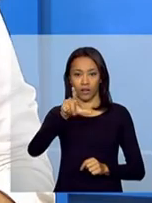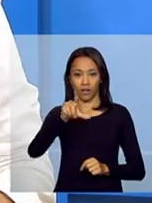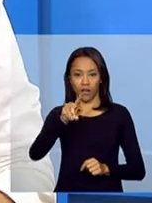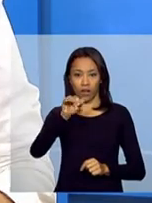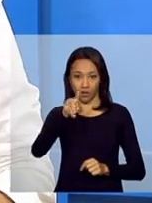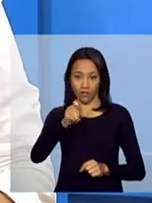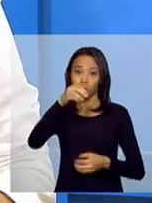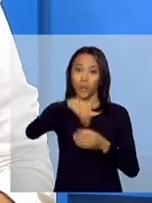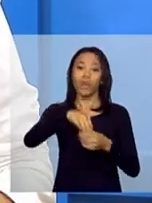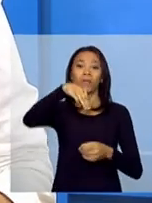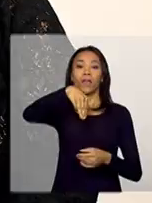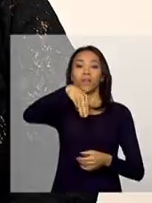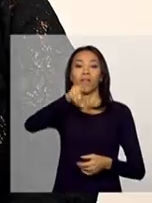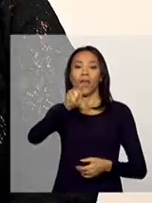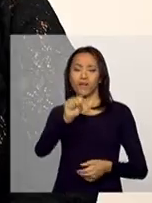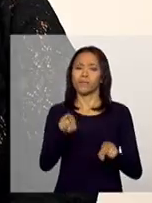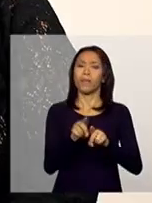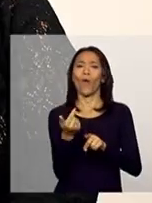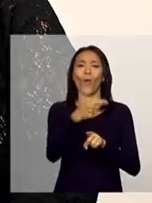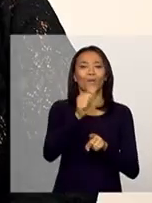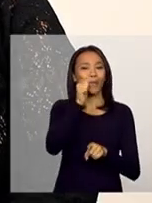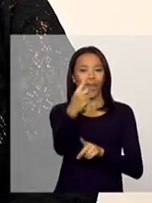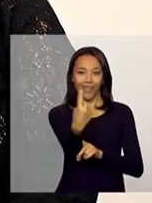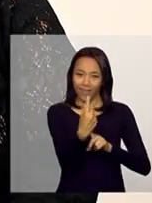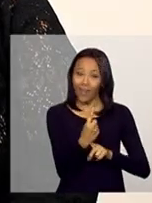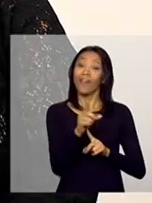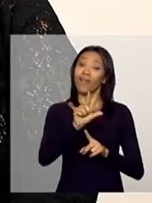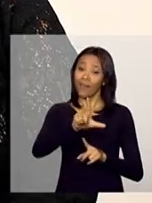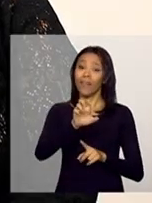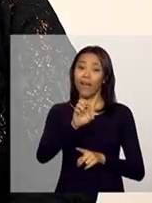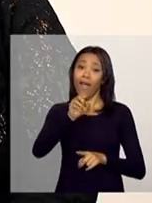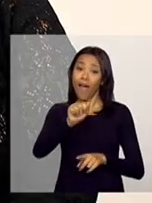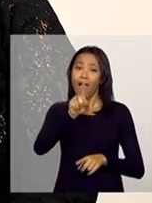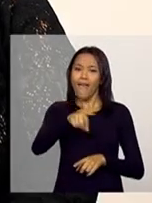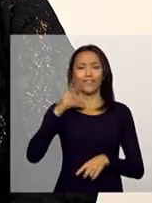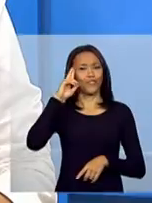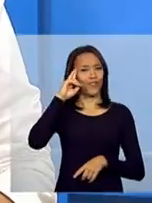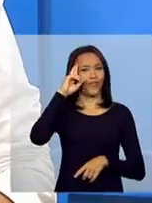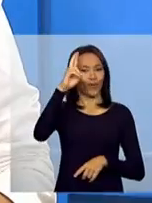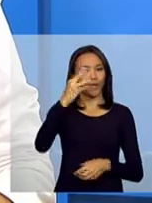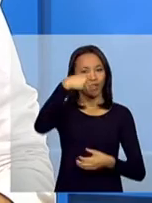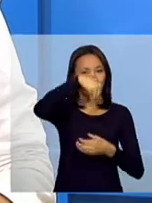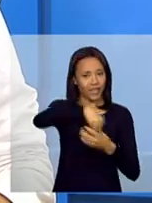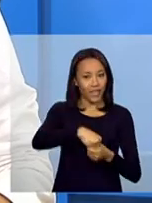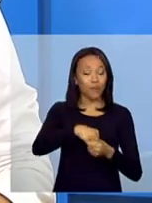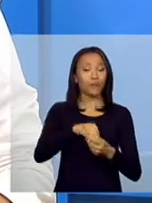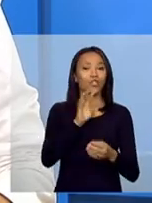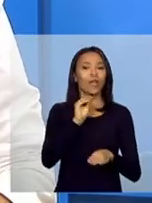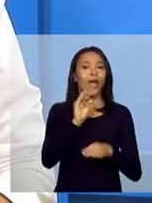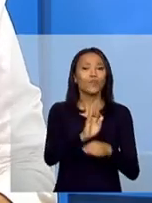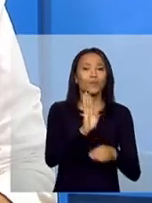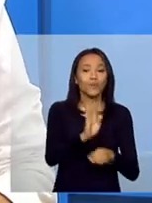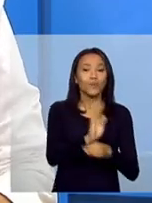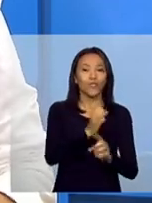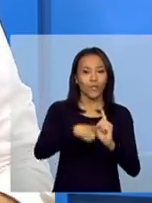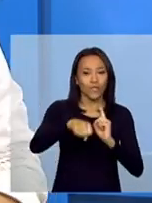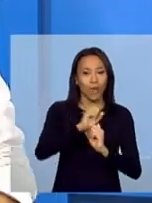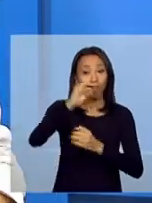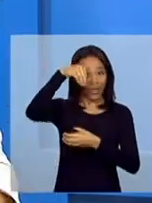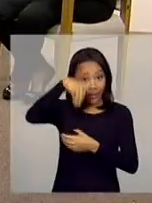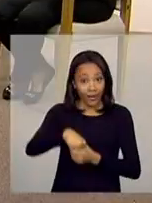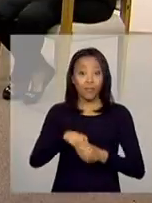também, Léa Lúcia Cecílio Braga, diretora do Departamento de Proteção Social Básica do MDS.